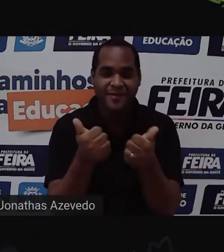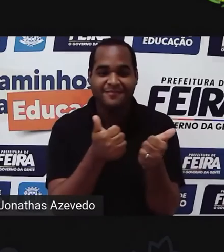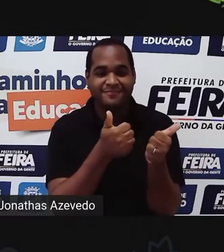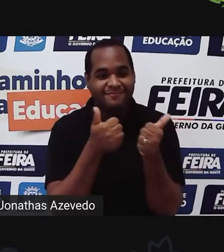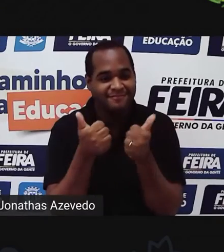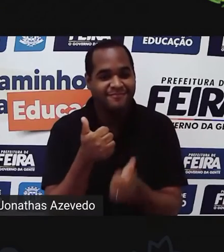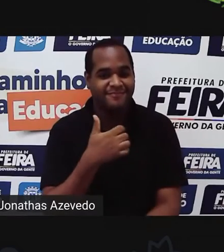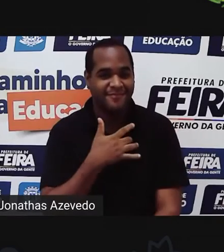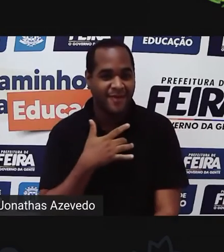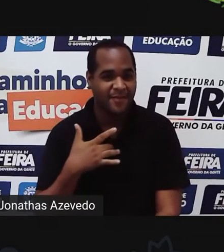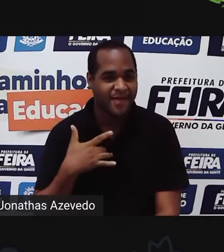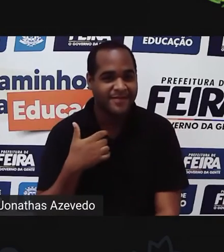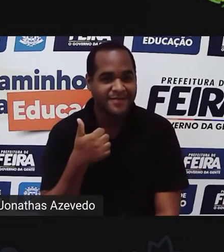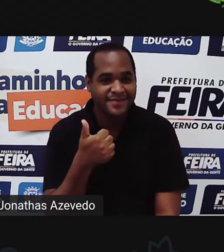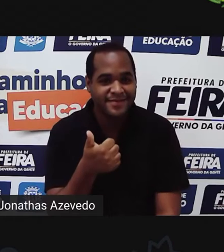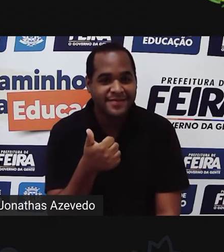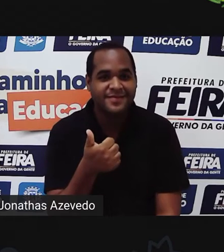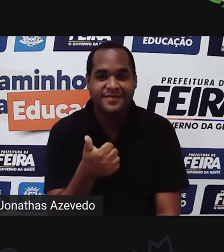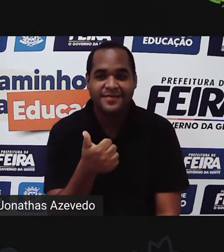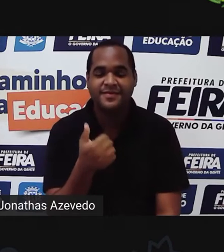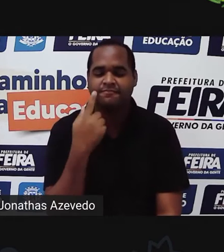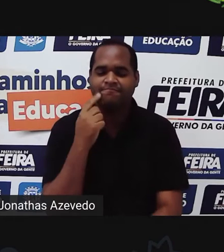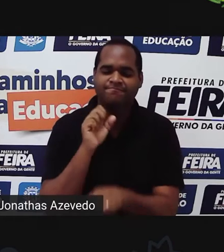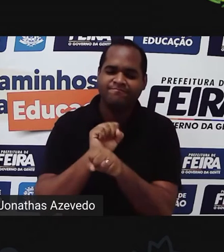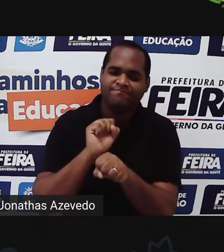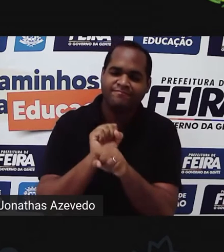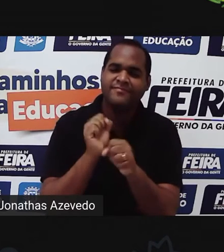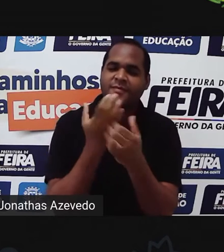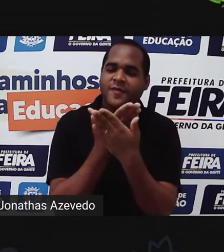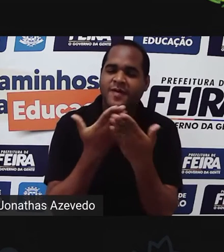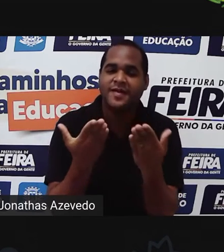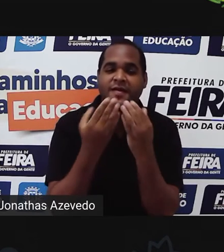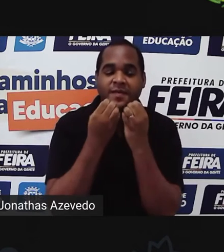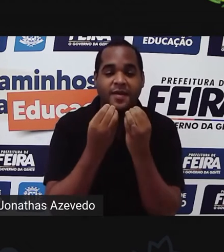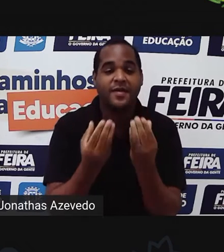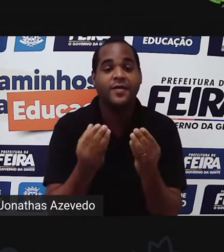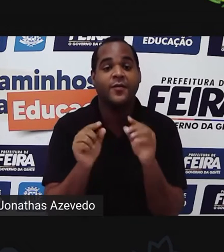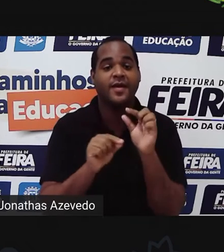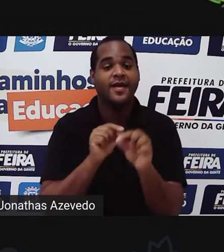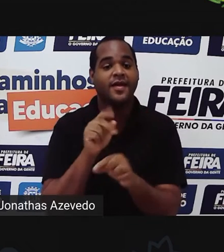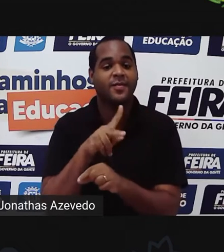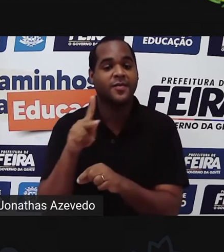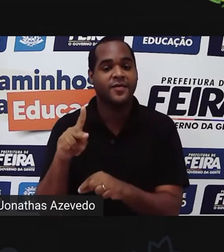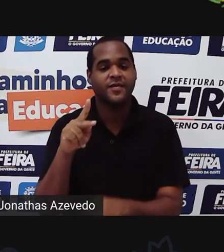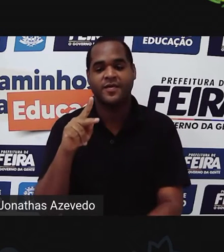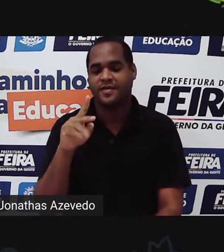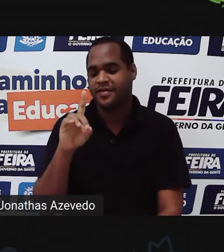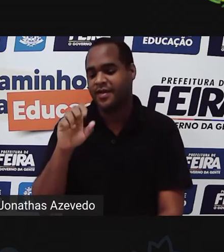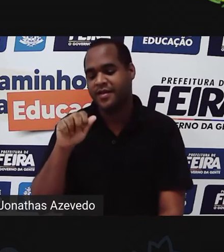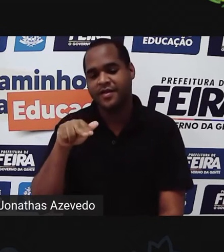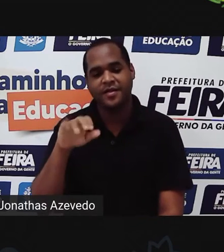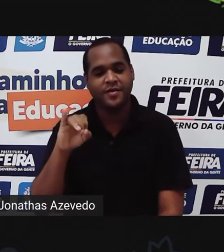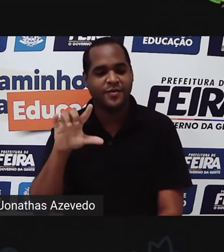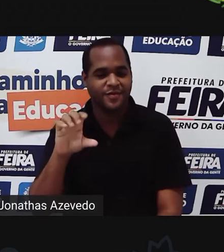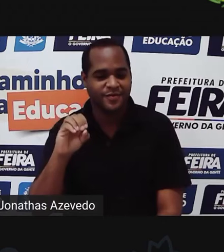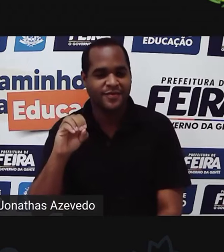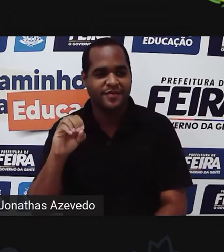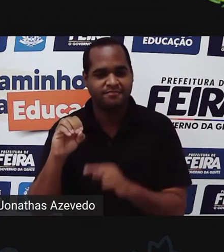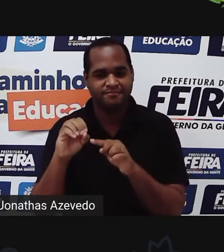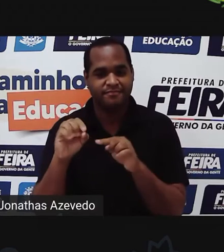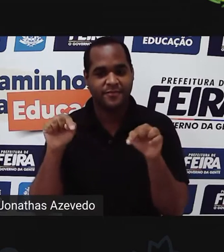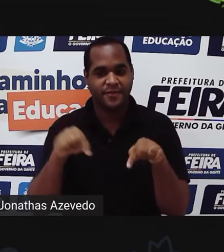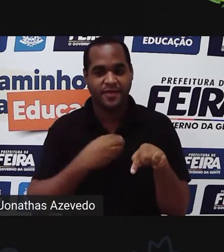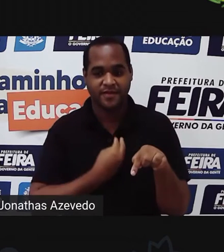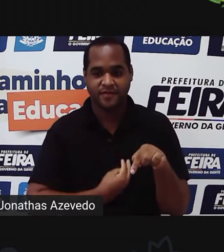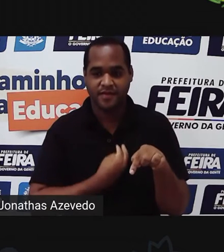Tudo bem com vocês? Espero que sim. Eu sou o professor Danilo Fer e a gente tá aqui